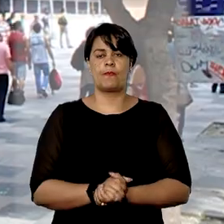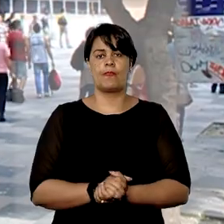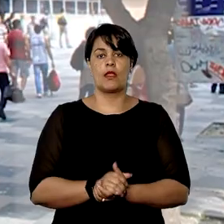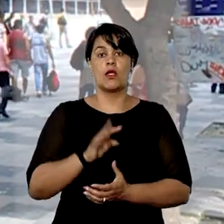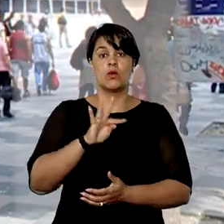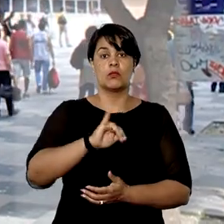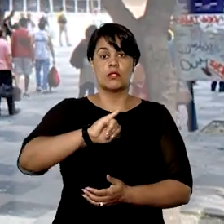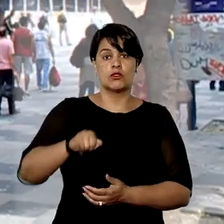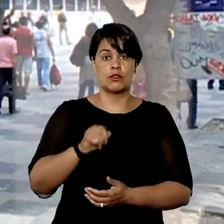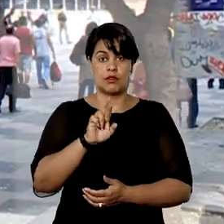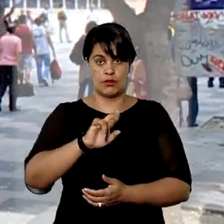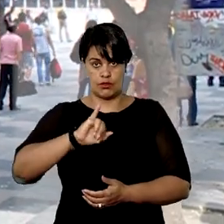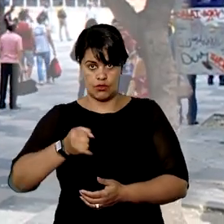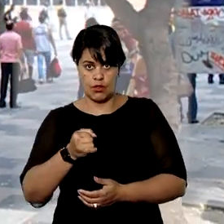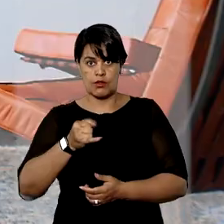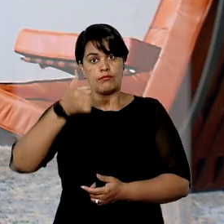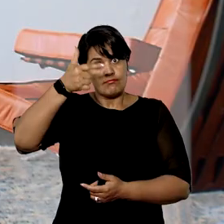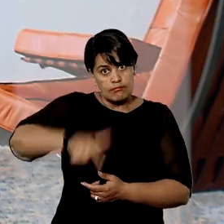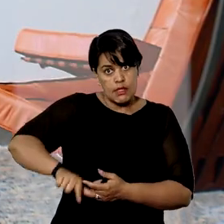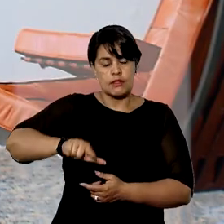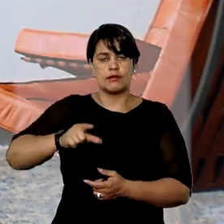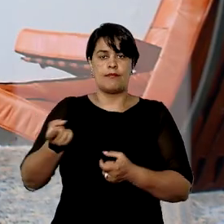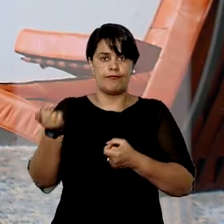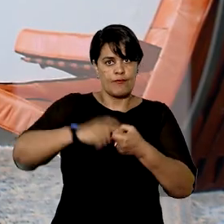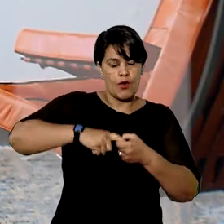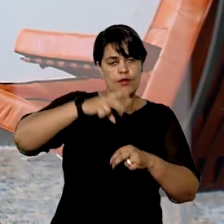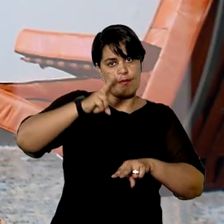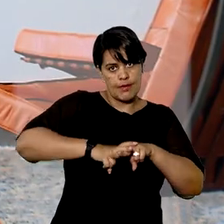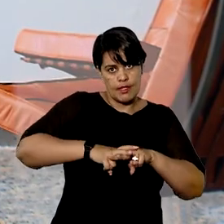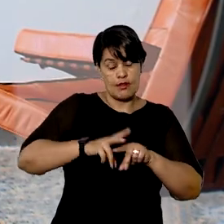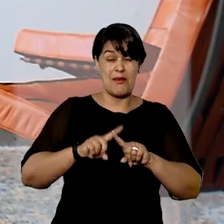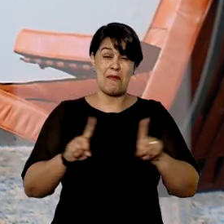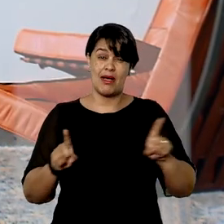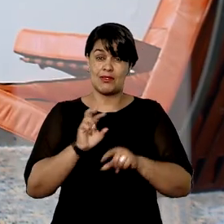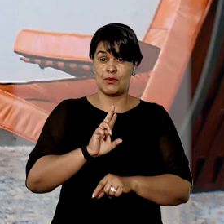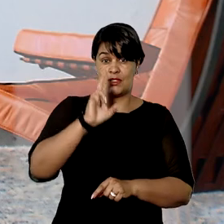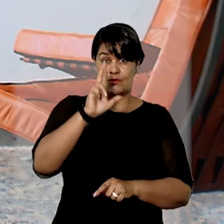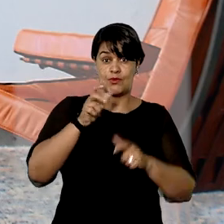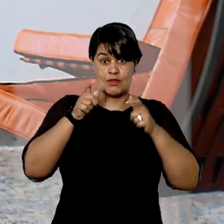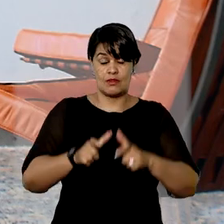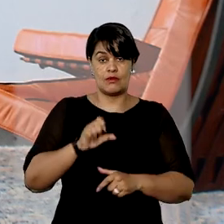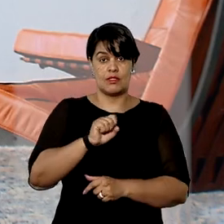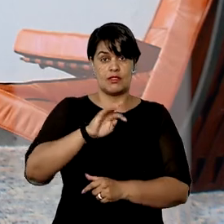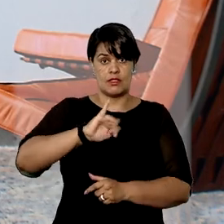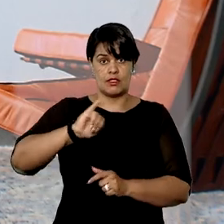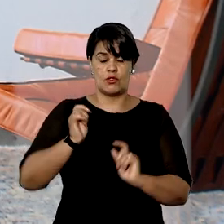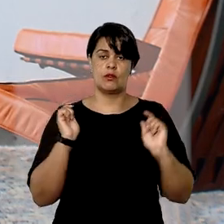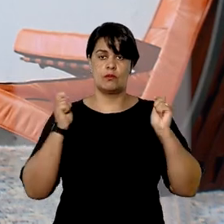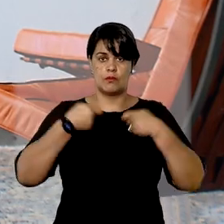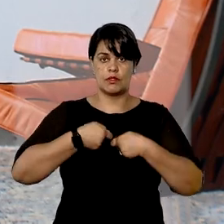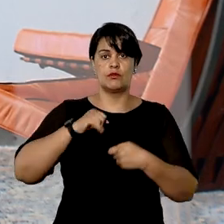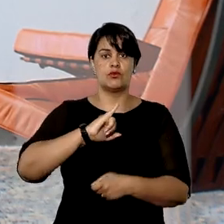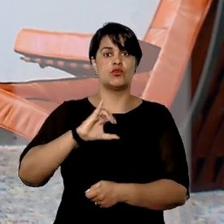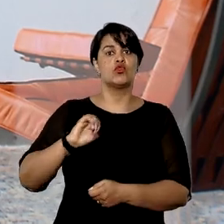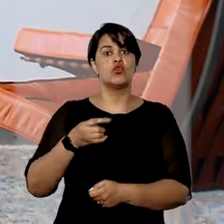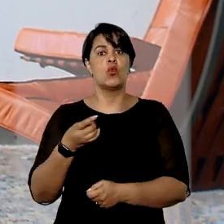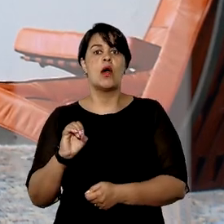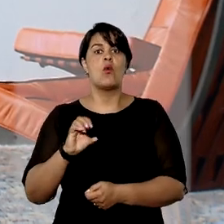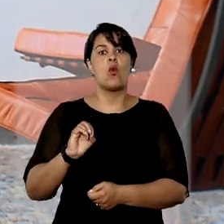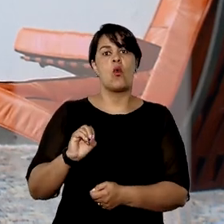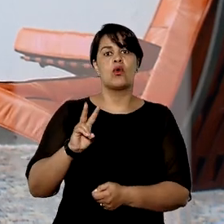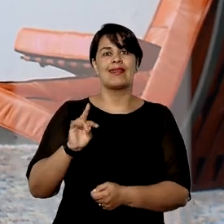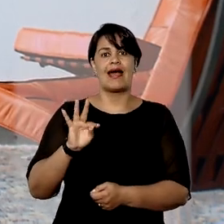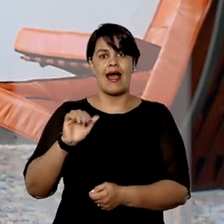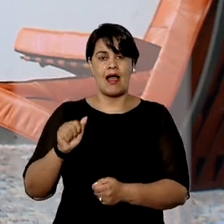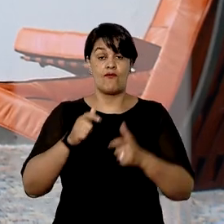de Janeiro reestabeleceu a prisão, mas para o relator do habeas corpus no STJ, ministro João Otávio de Noronha, a